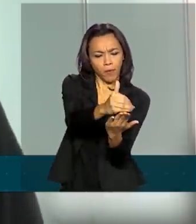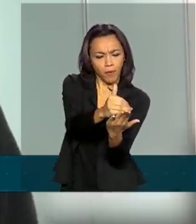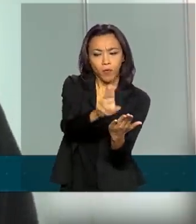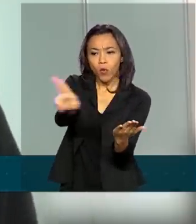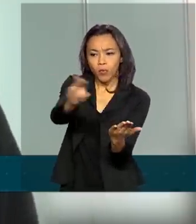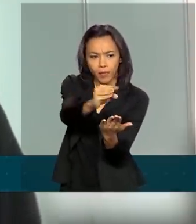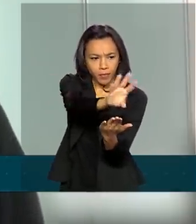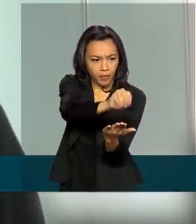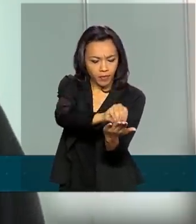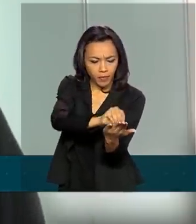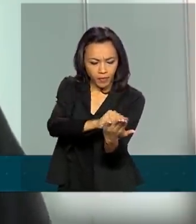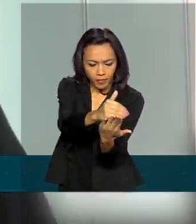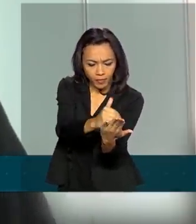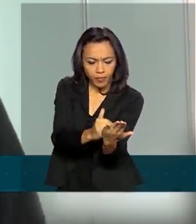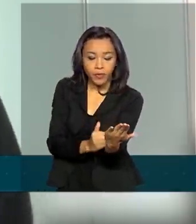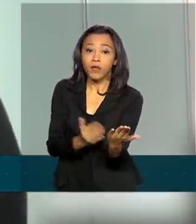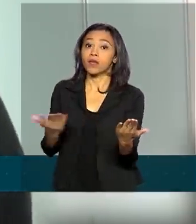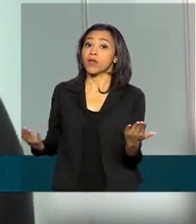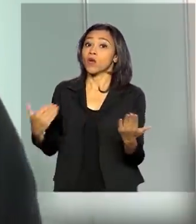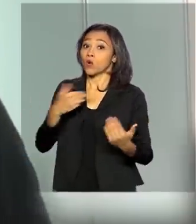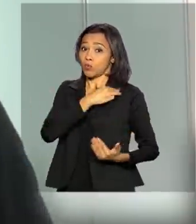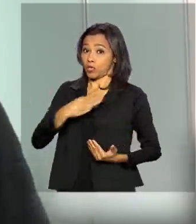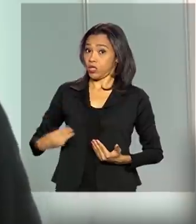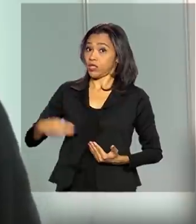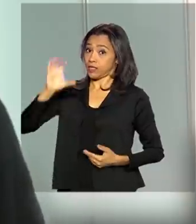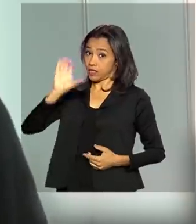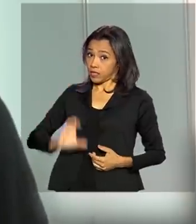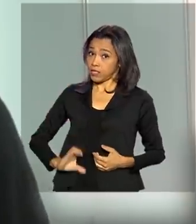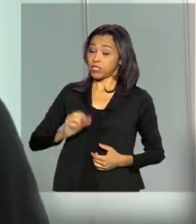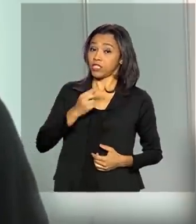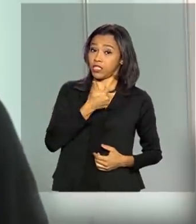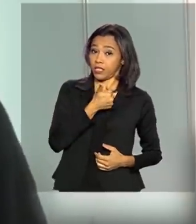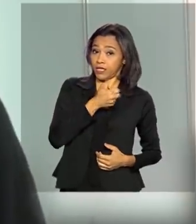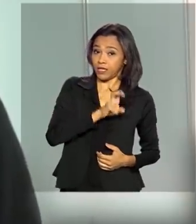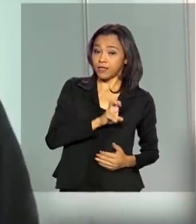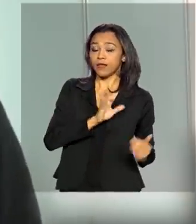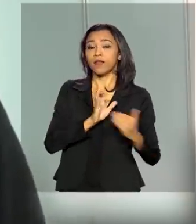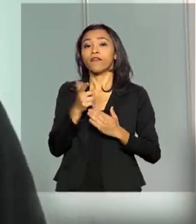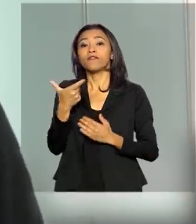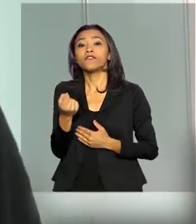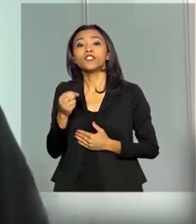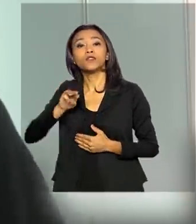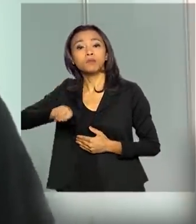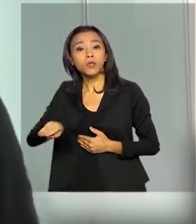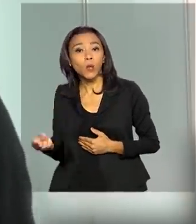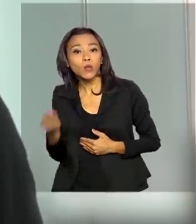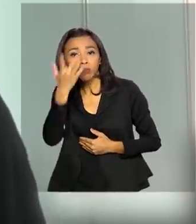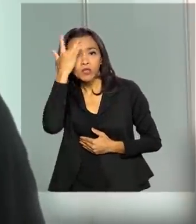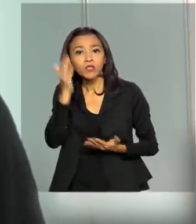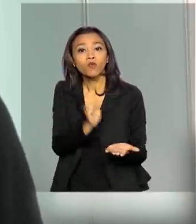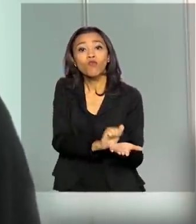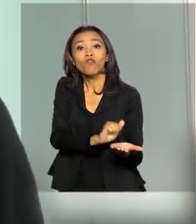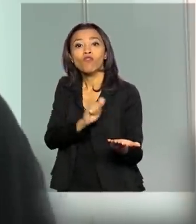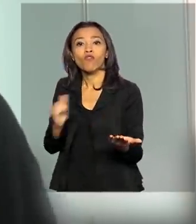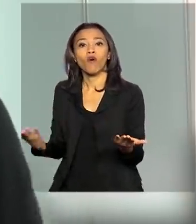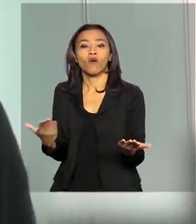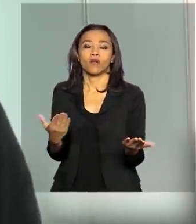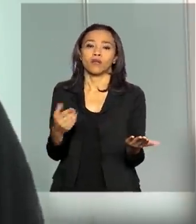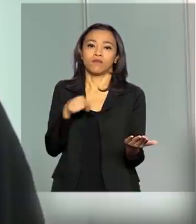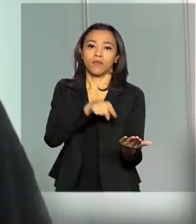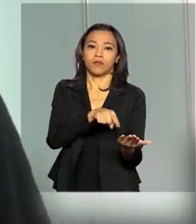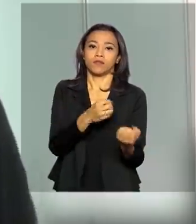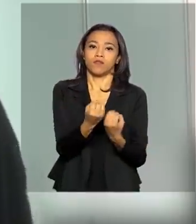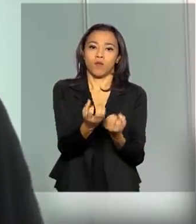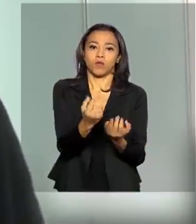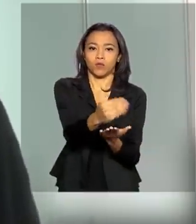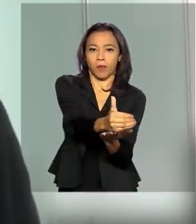com o ministro da Cidadania, de 15 a 20 milhões de pessoas não estão inscritas nessa base de dados.